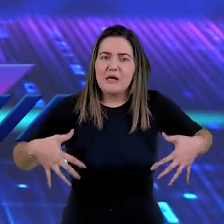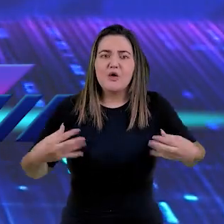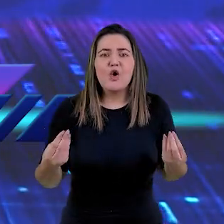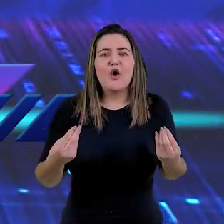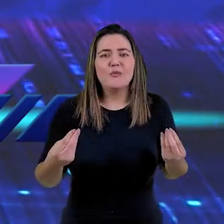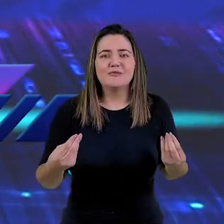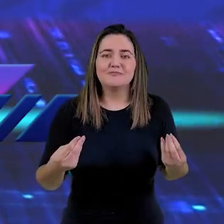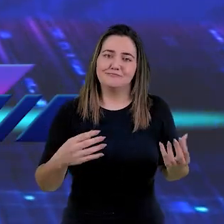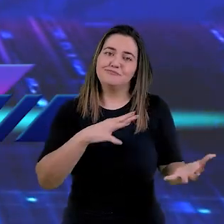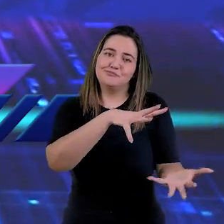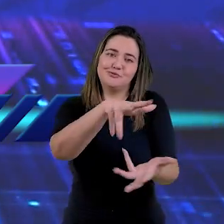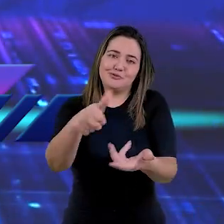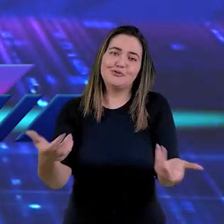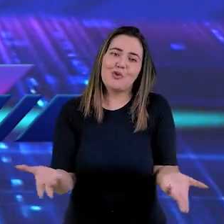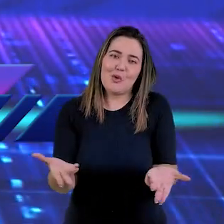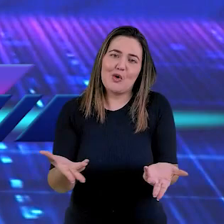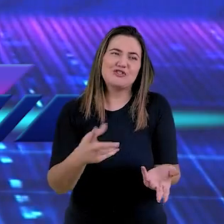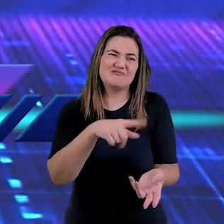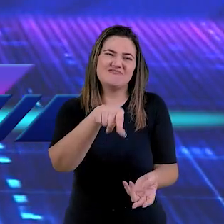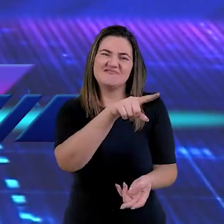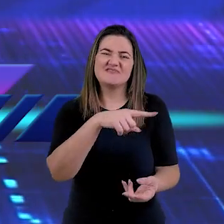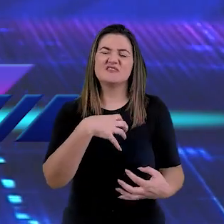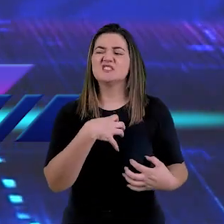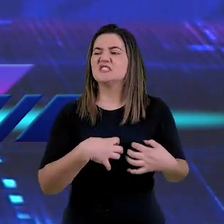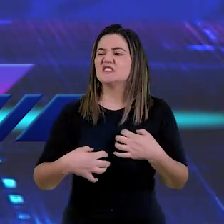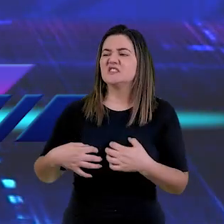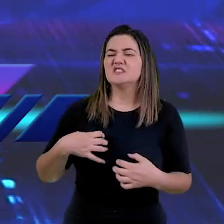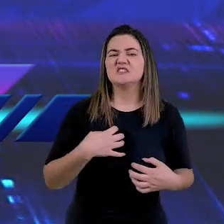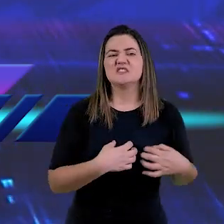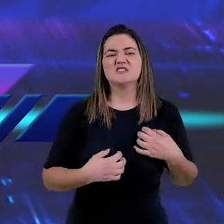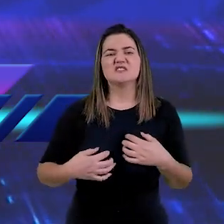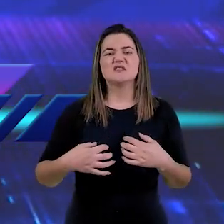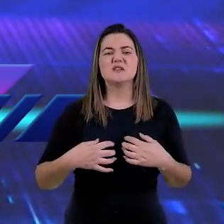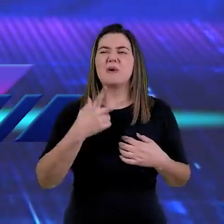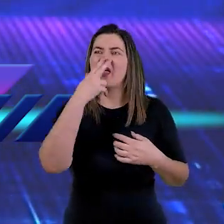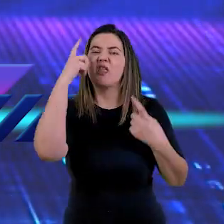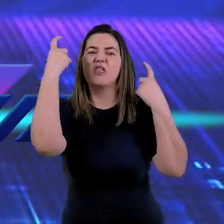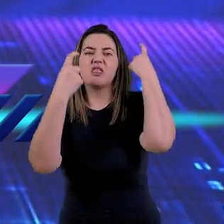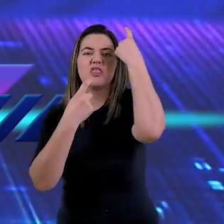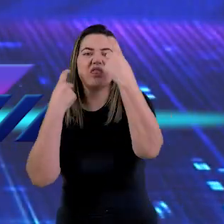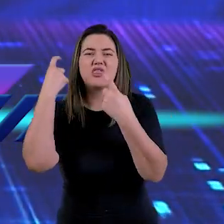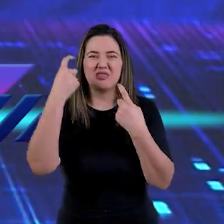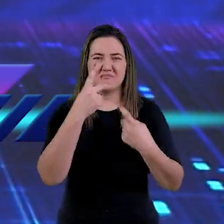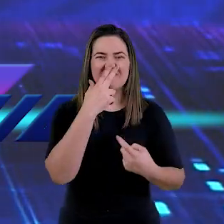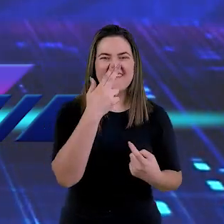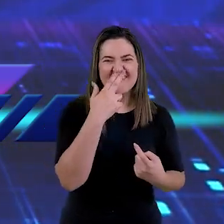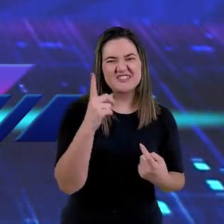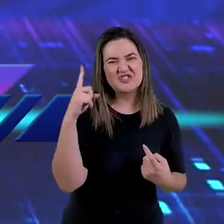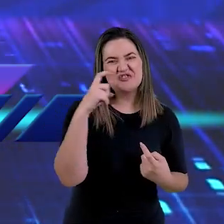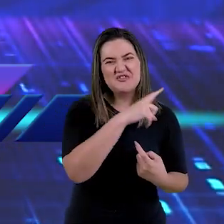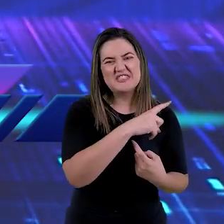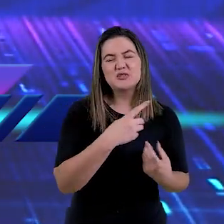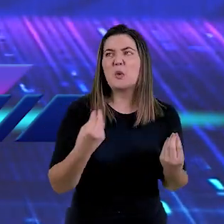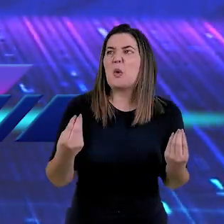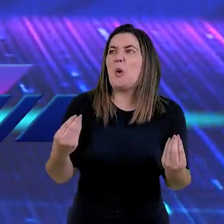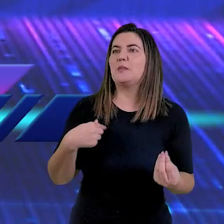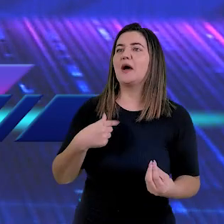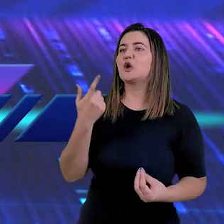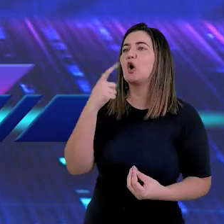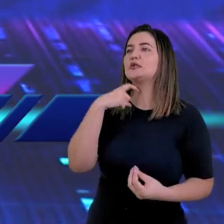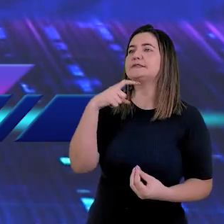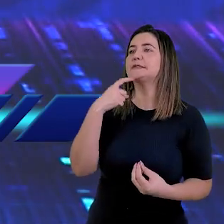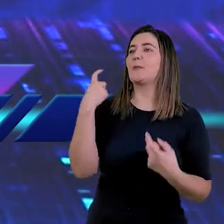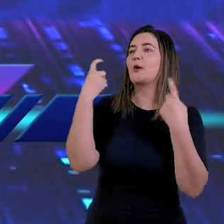perturba. Olha a situação do mundo, olha os problemas que passamos, olha as dores que enfrentamos, parece ser muito difícil,